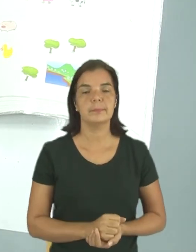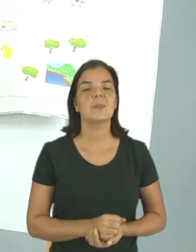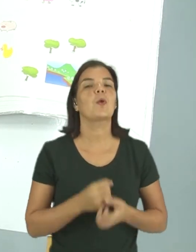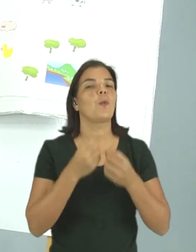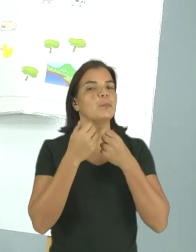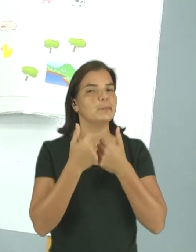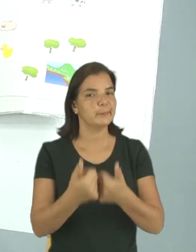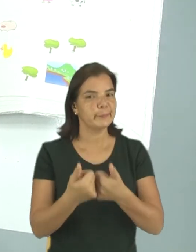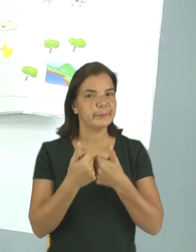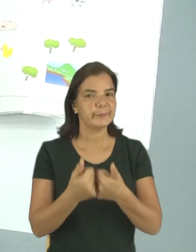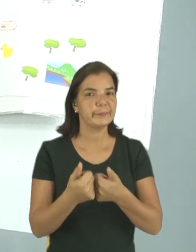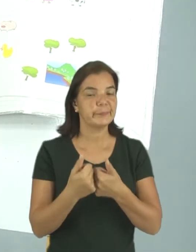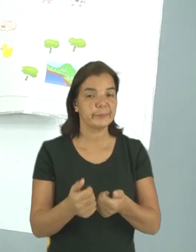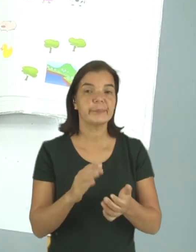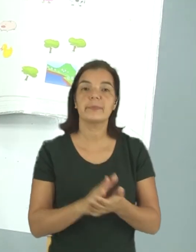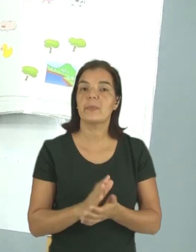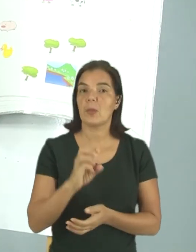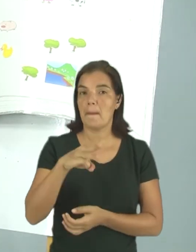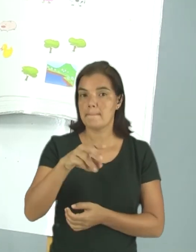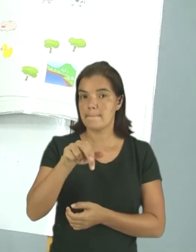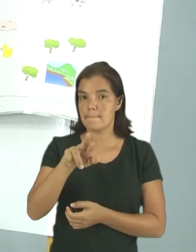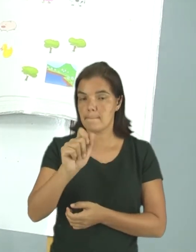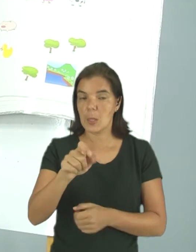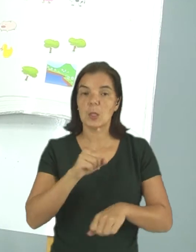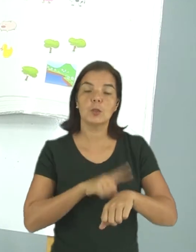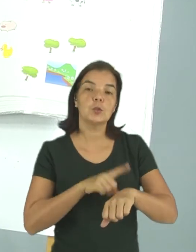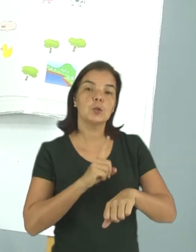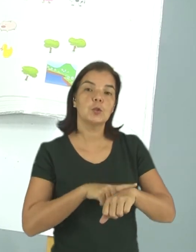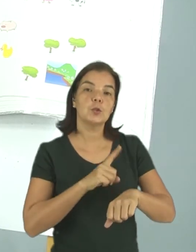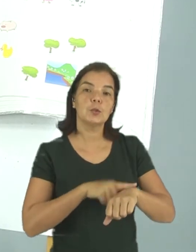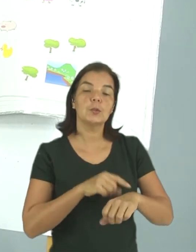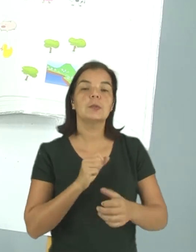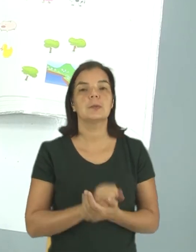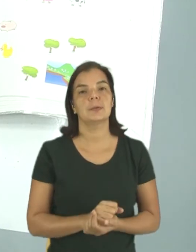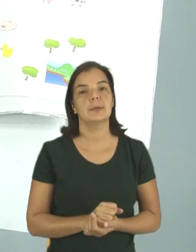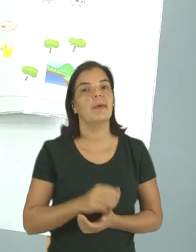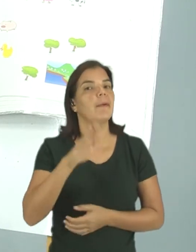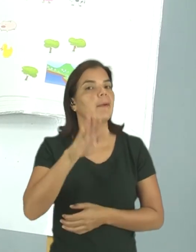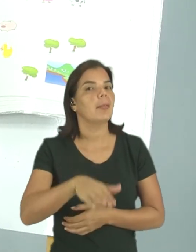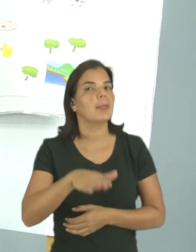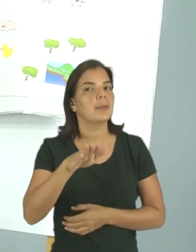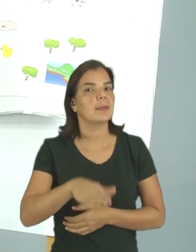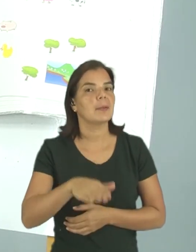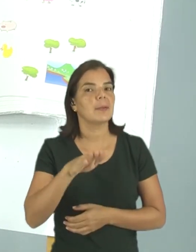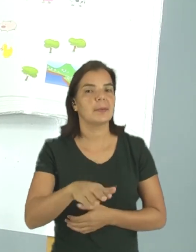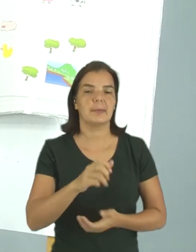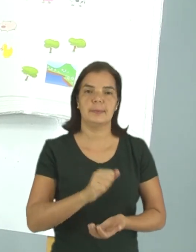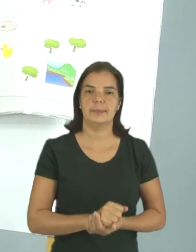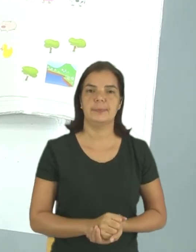Muito bem! A Mila fez no período da tarde.